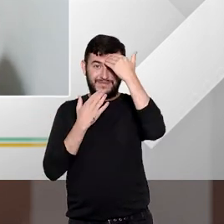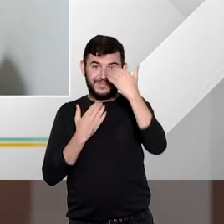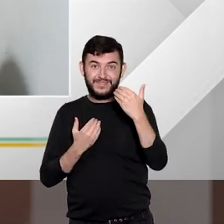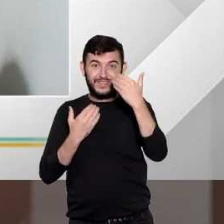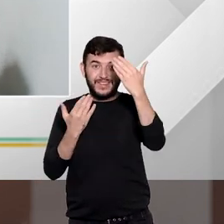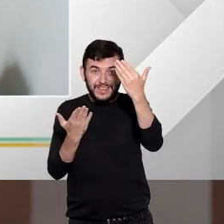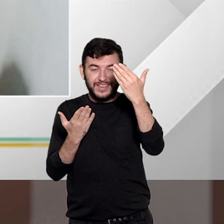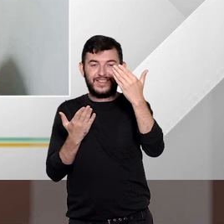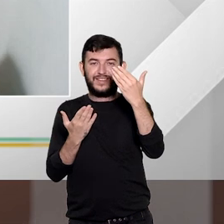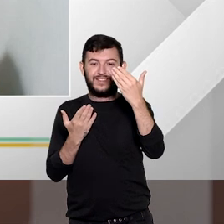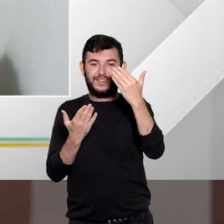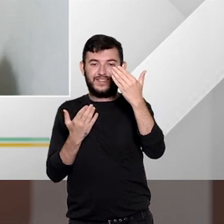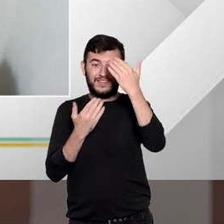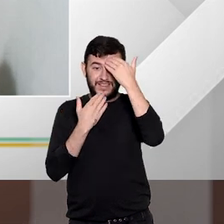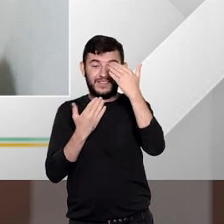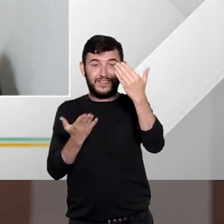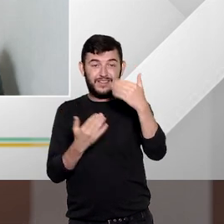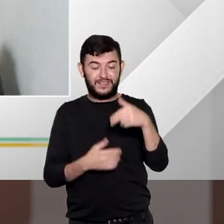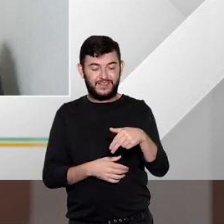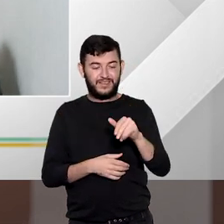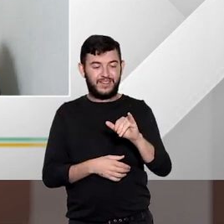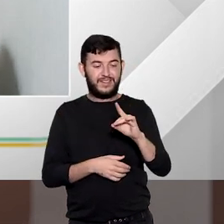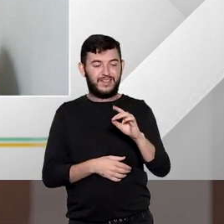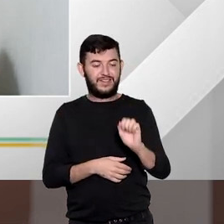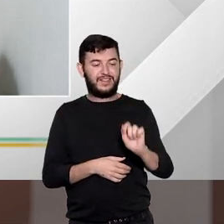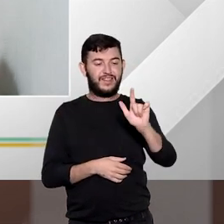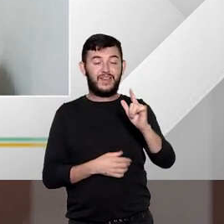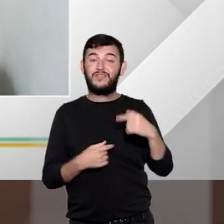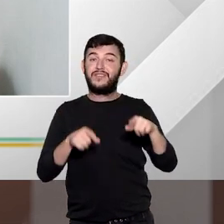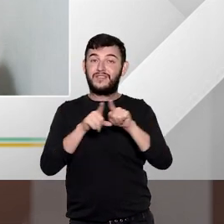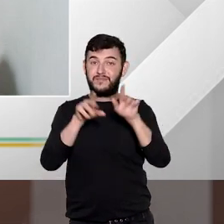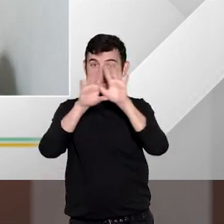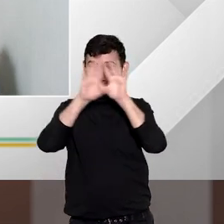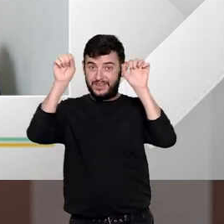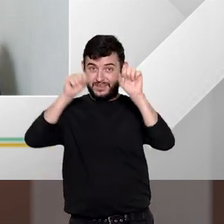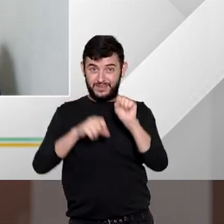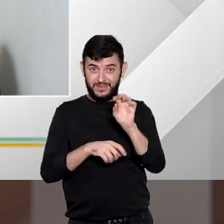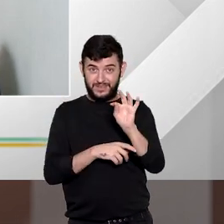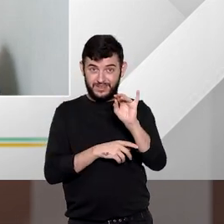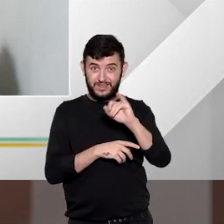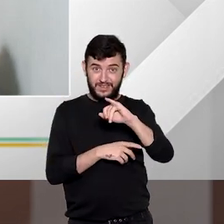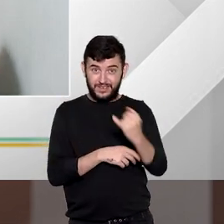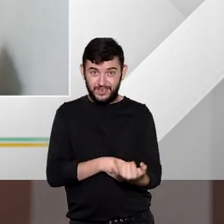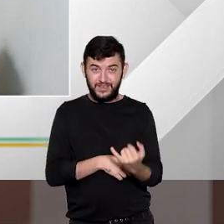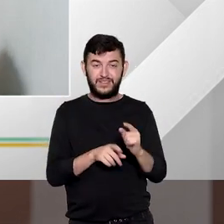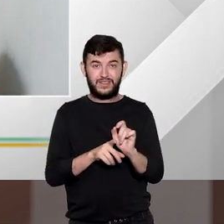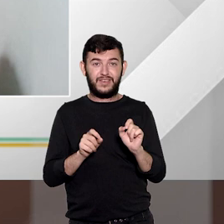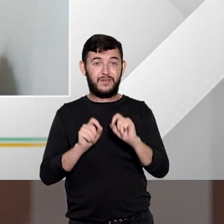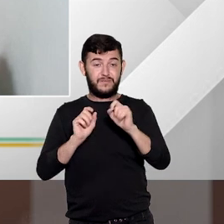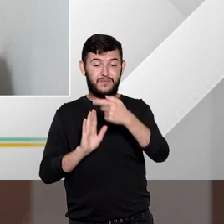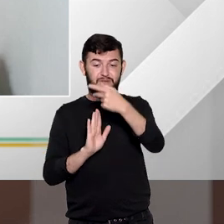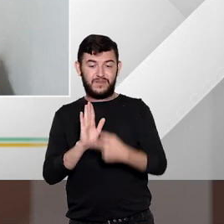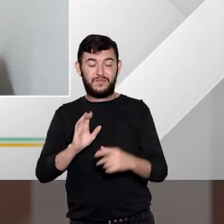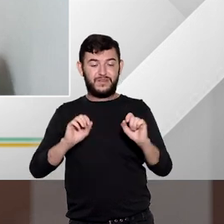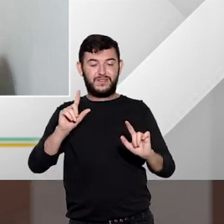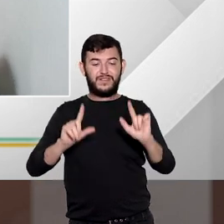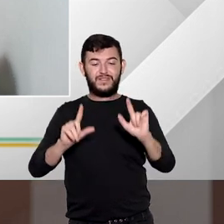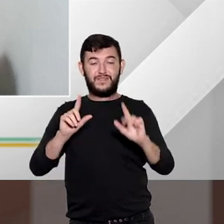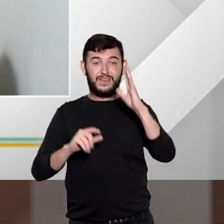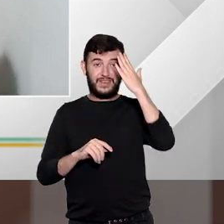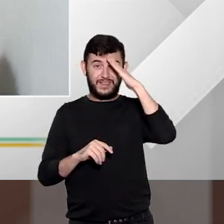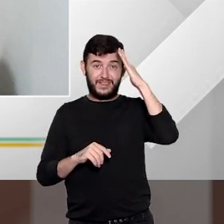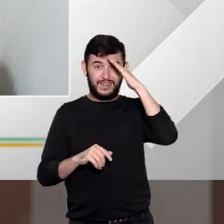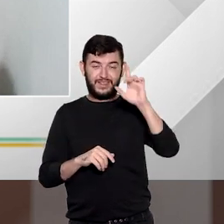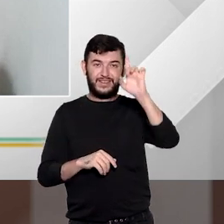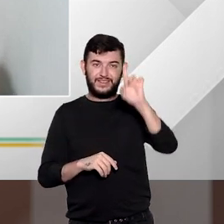agradeço agradeço ao Nidal agradeço ao STJ e o programa Entender Direito pelo Convite e sempre que estamos